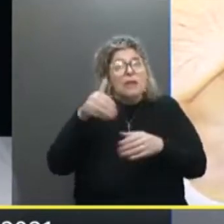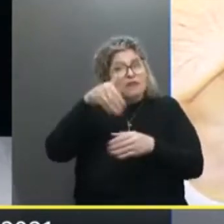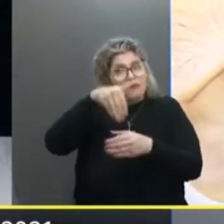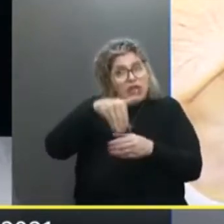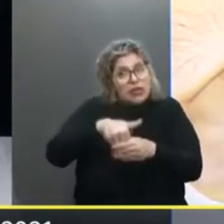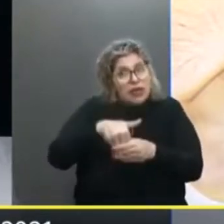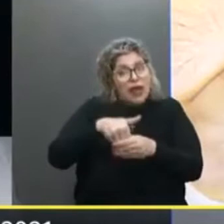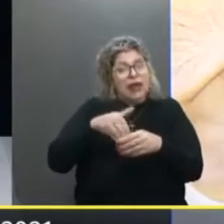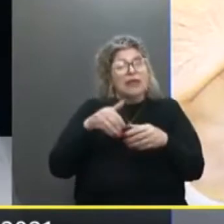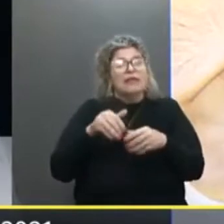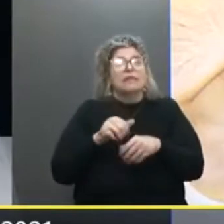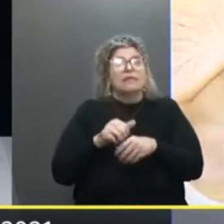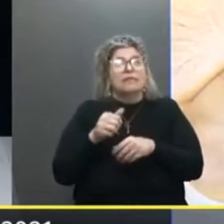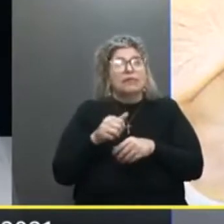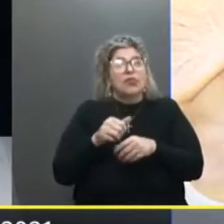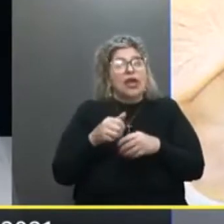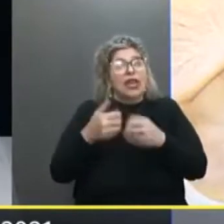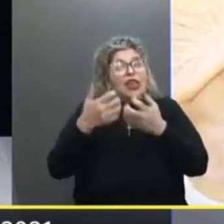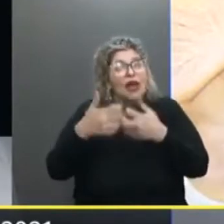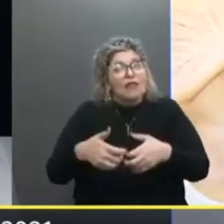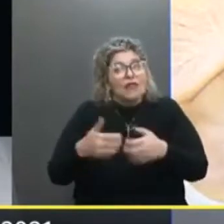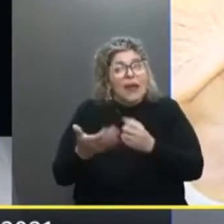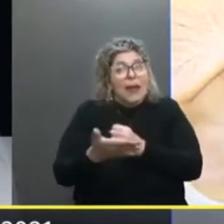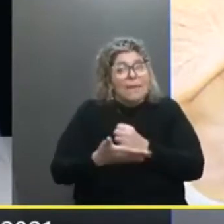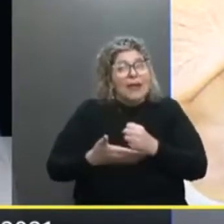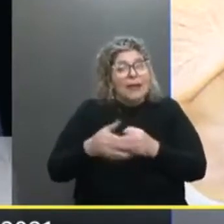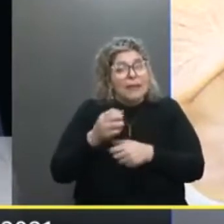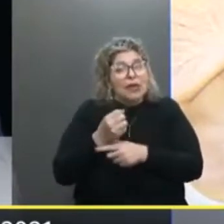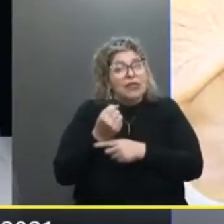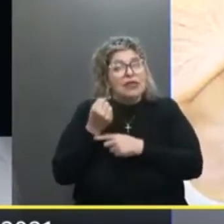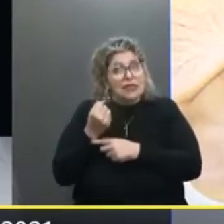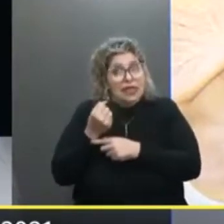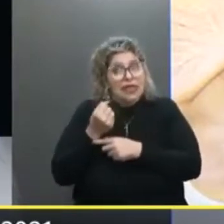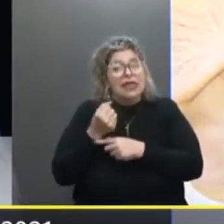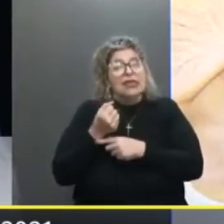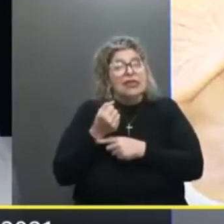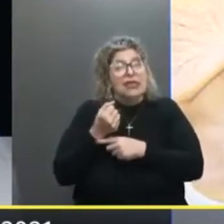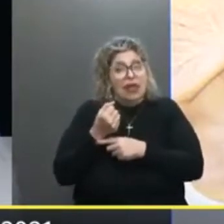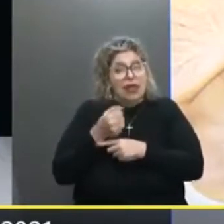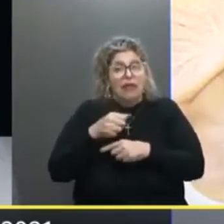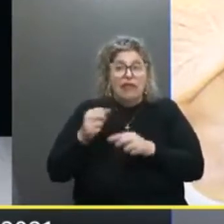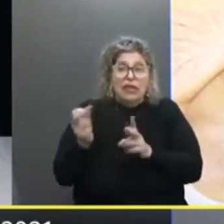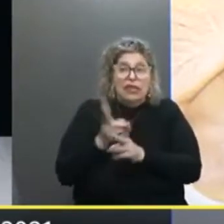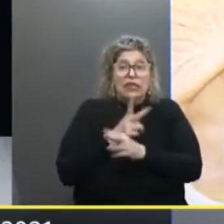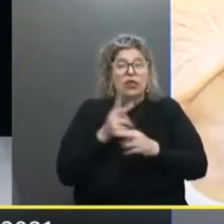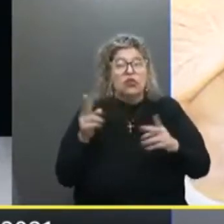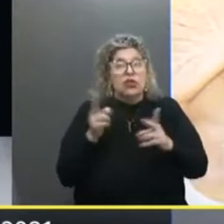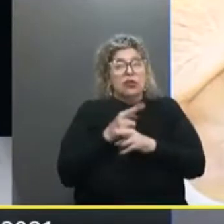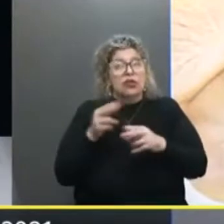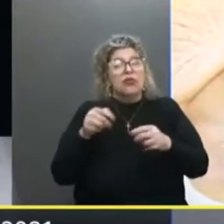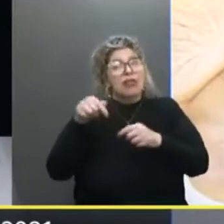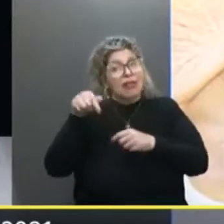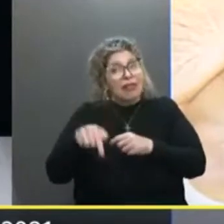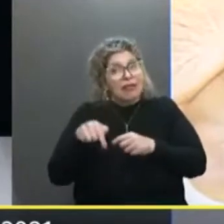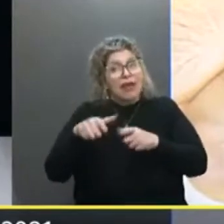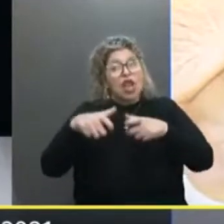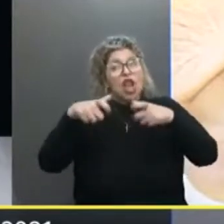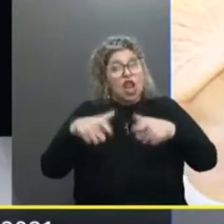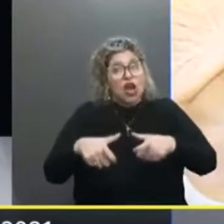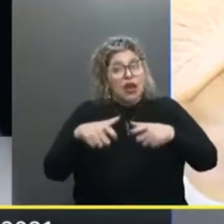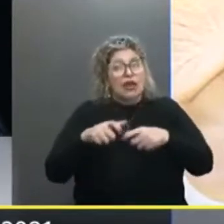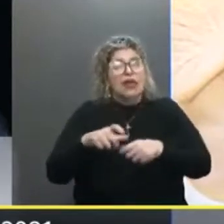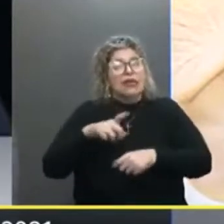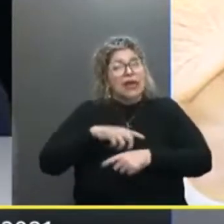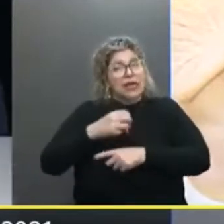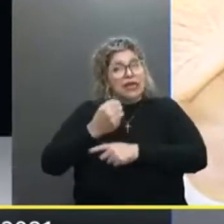eleitores Naquele momento Porque a nossa função Básica ali Era proteger Quem estava Circulando naquele ambiente Porque a gente Precisava